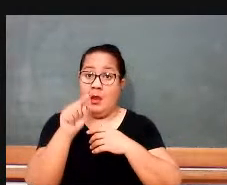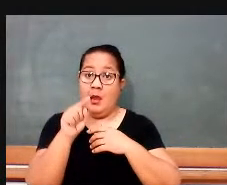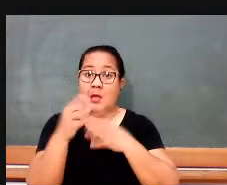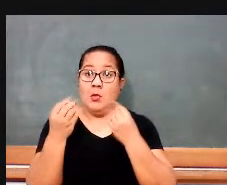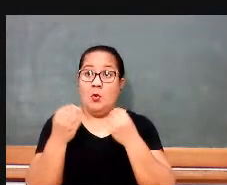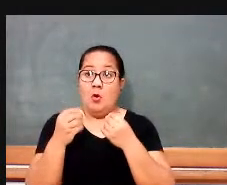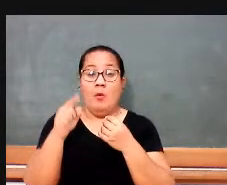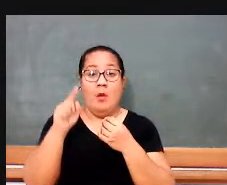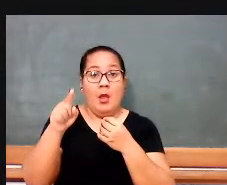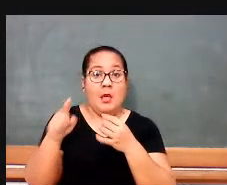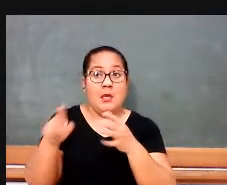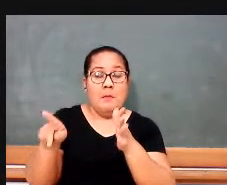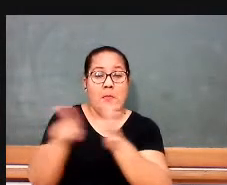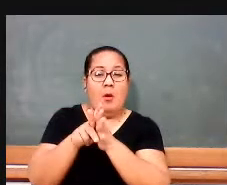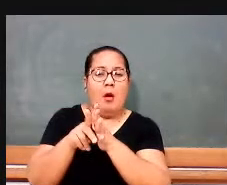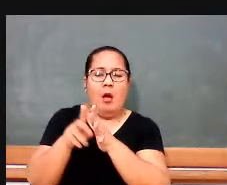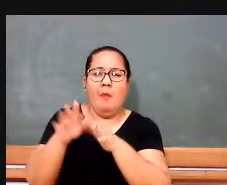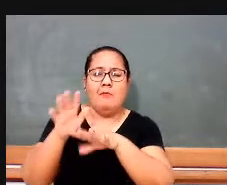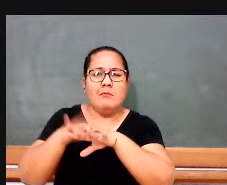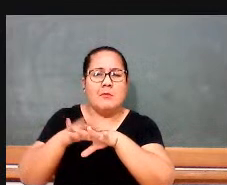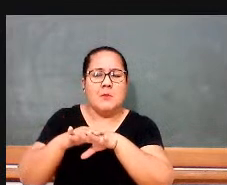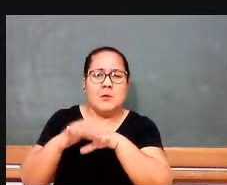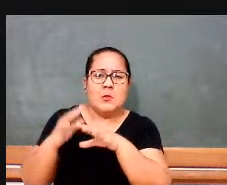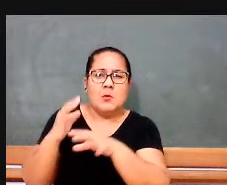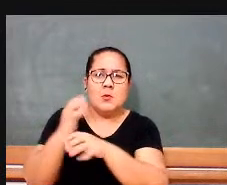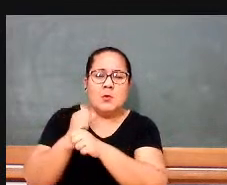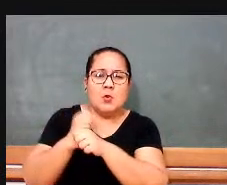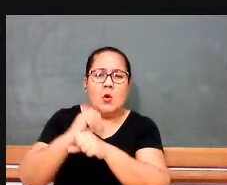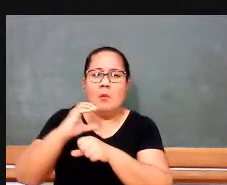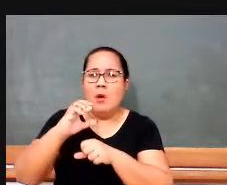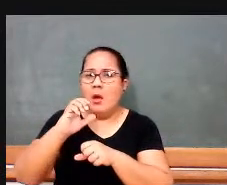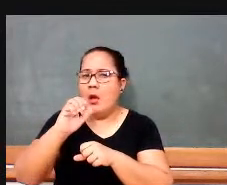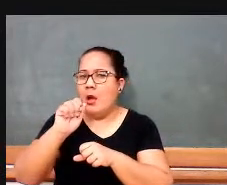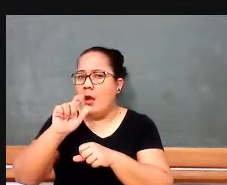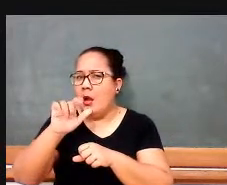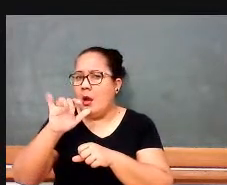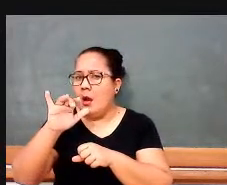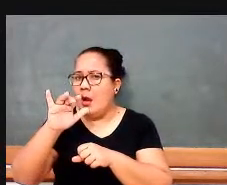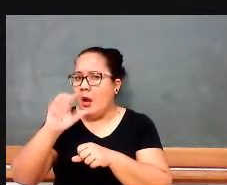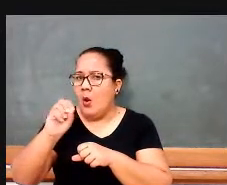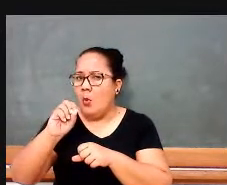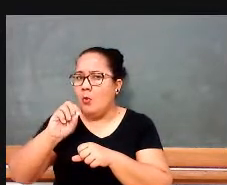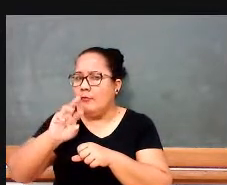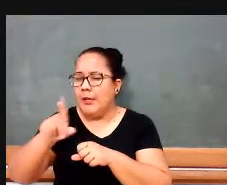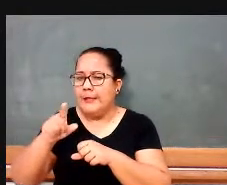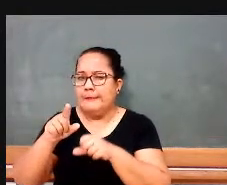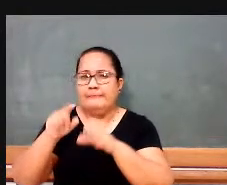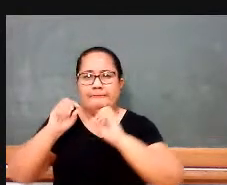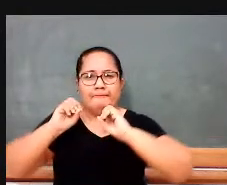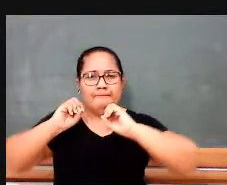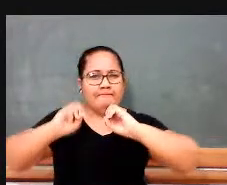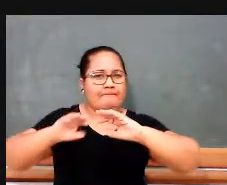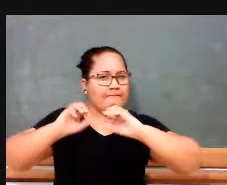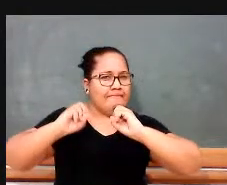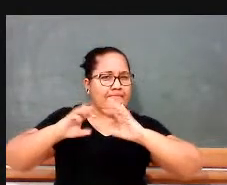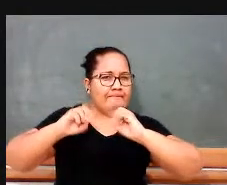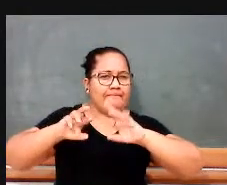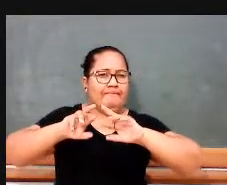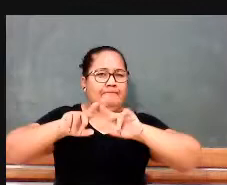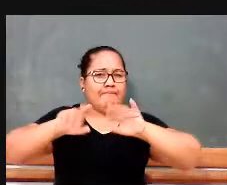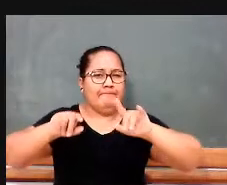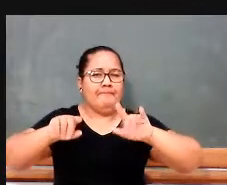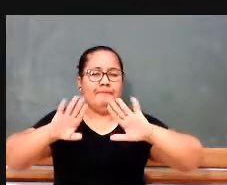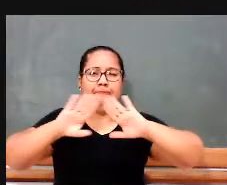diferencial integral, né? Essa era a ideia que os matemáticos tinham. É preciso trazer para a